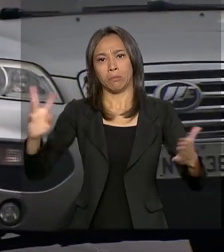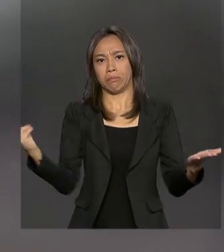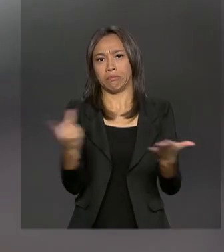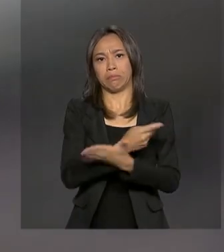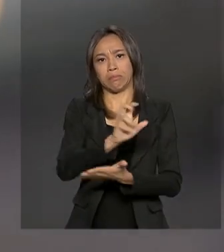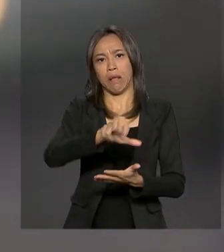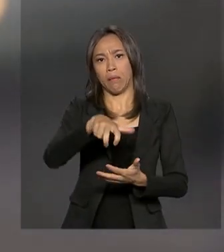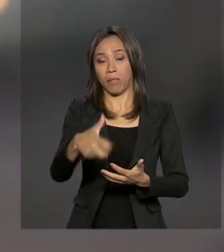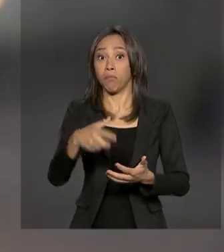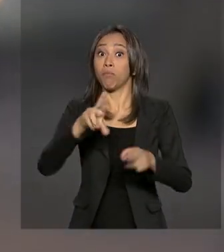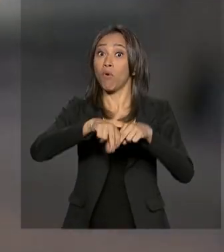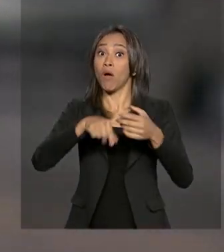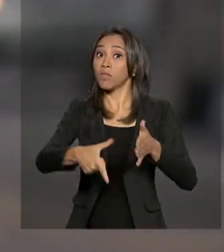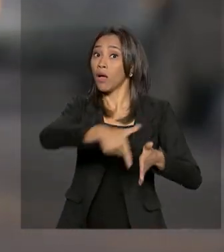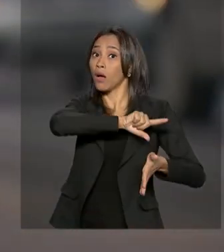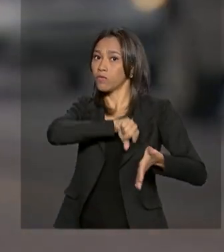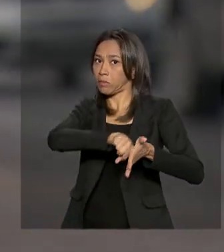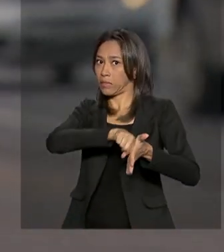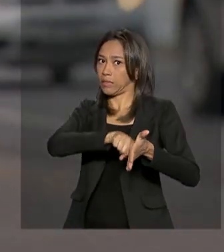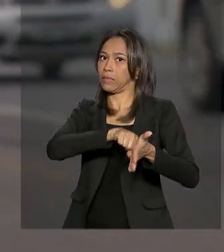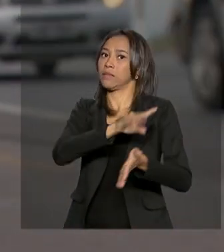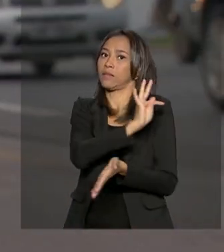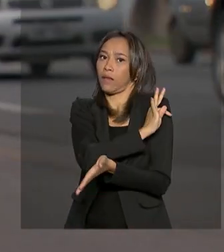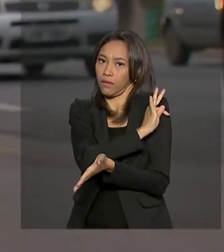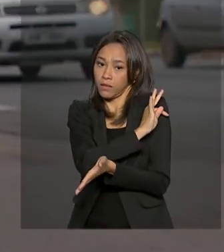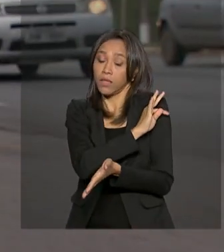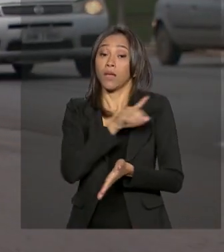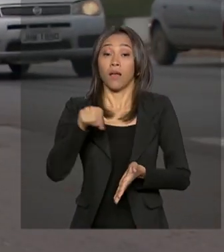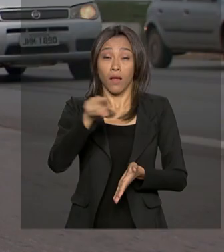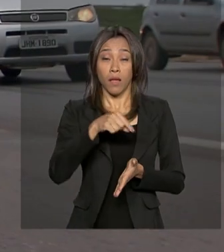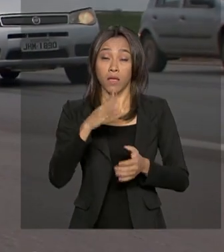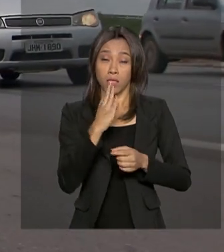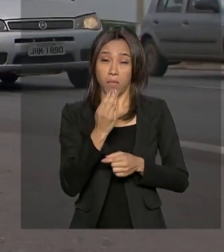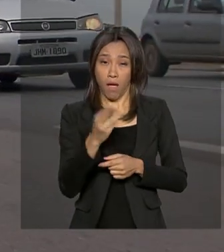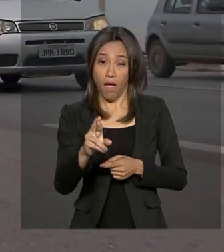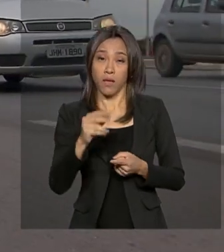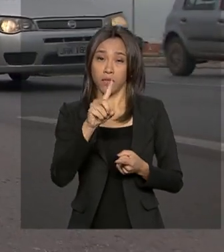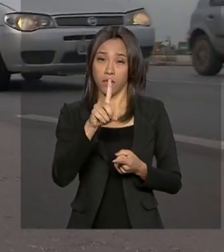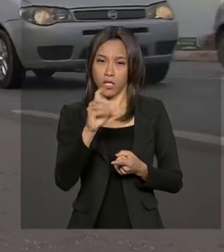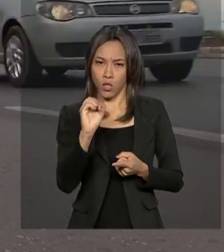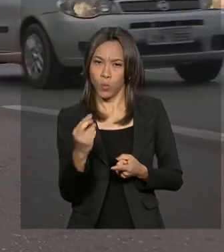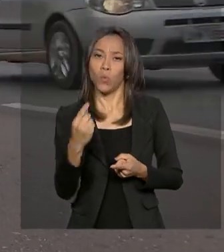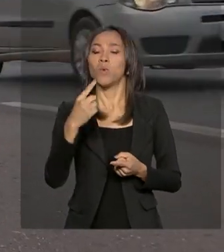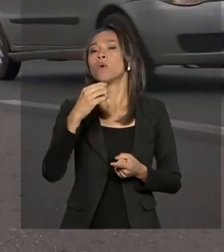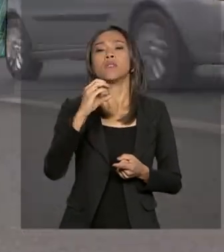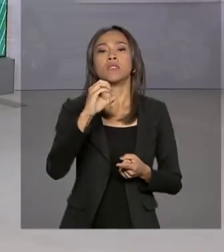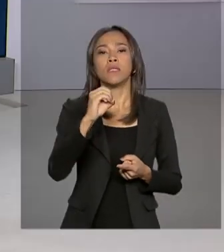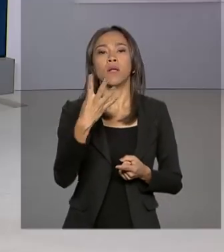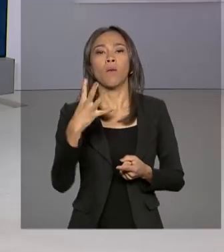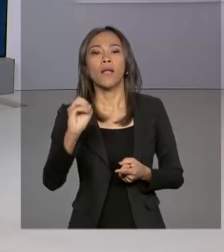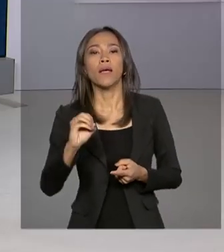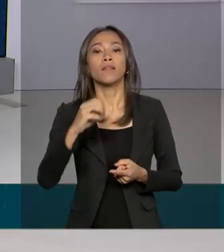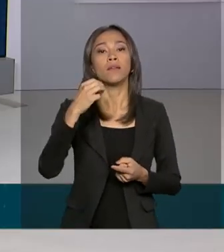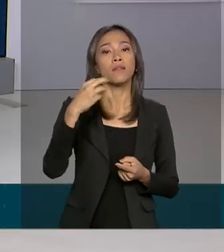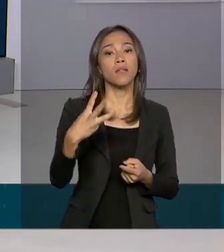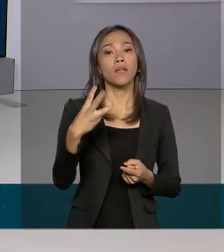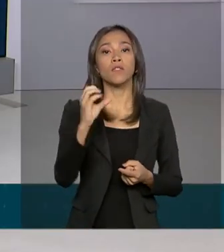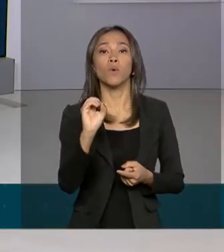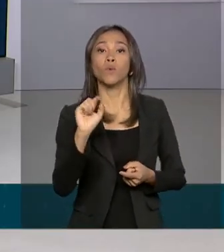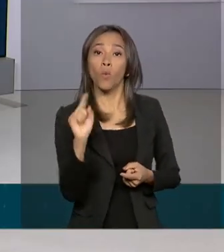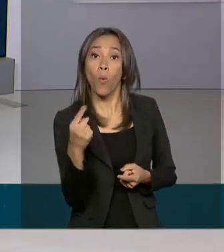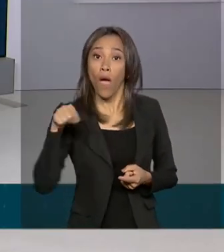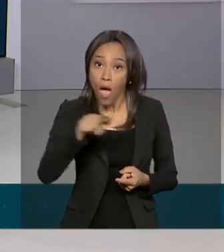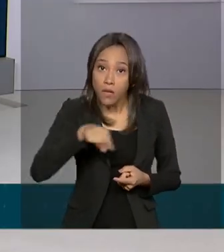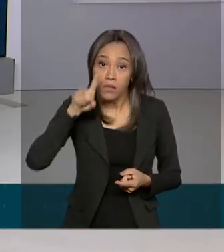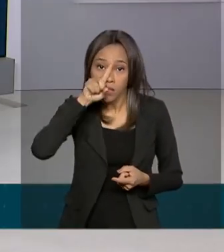acordo com estudos técnicos. Entre eles, partes das BR-101, 040 e 381. A lista com as rodovias que